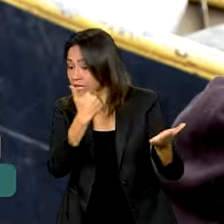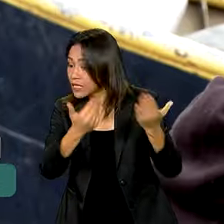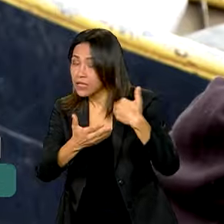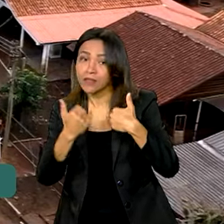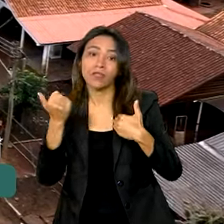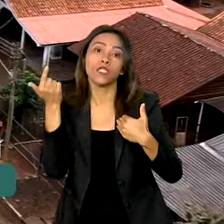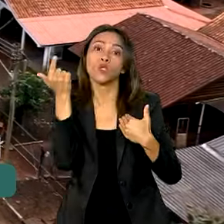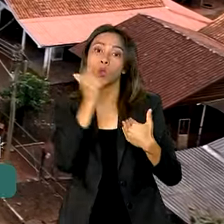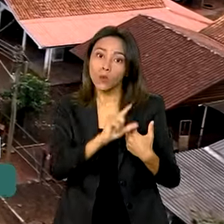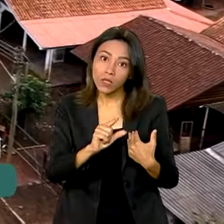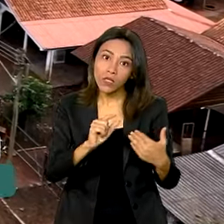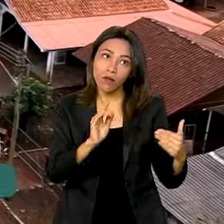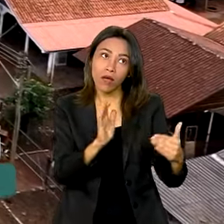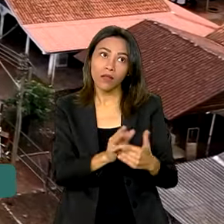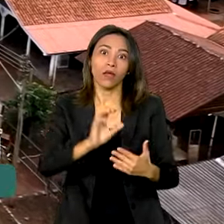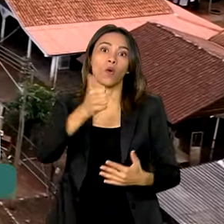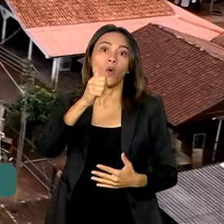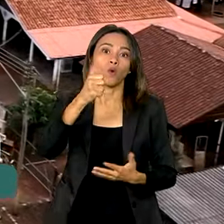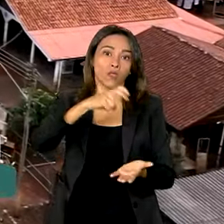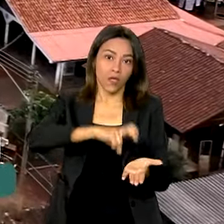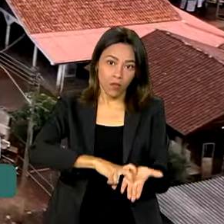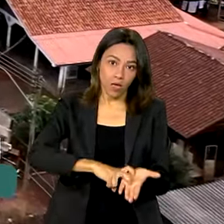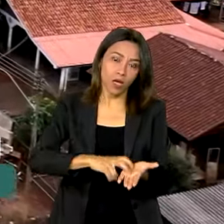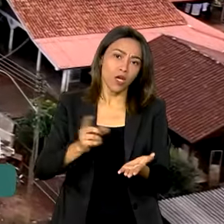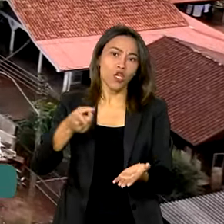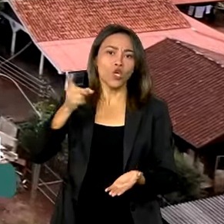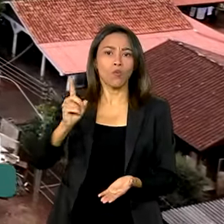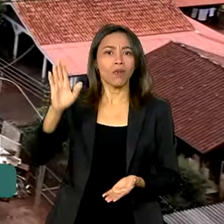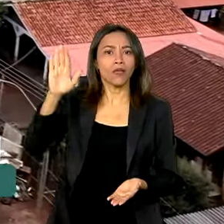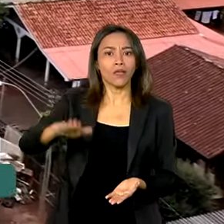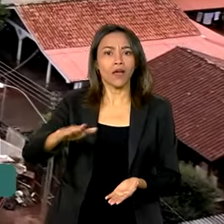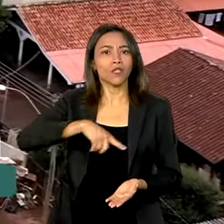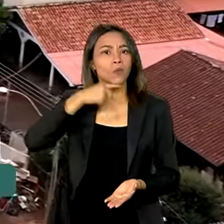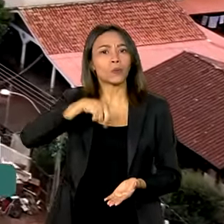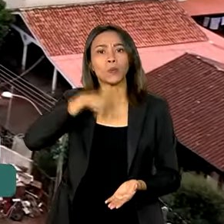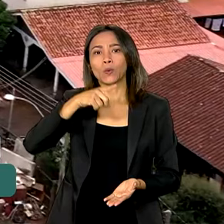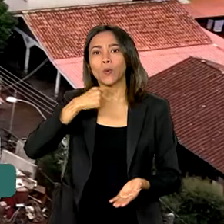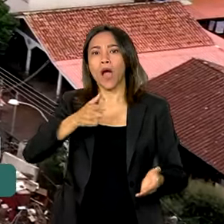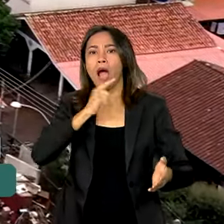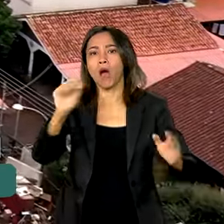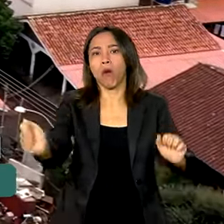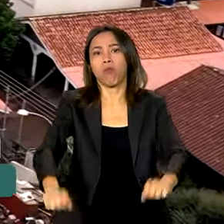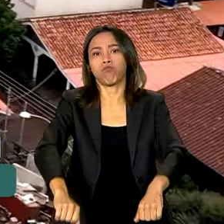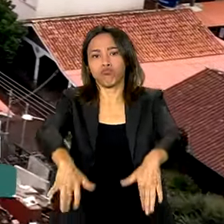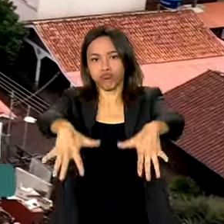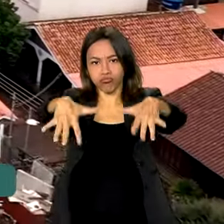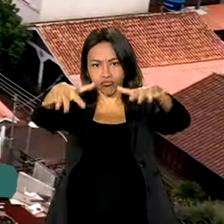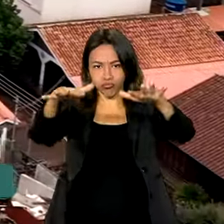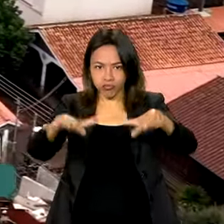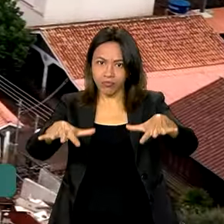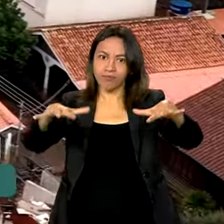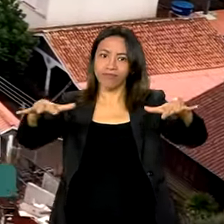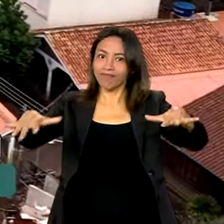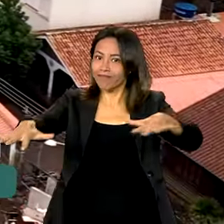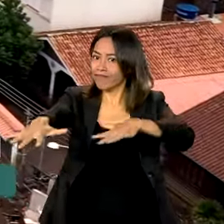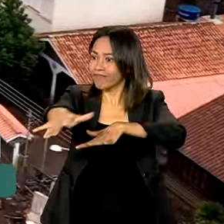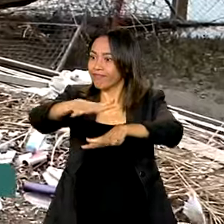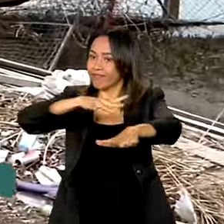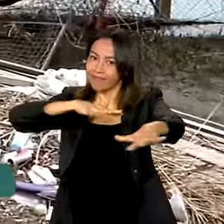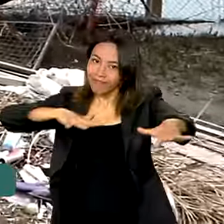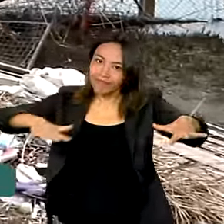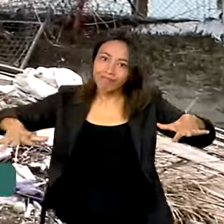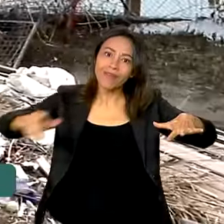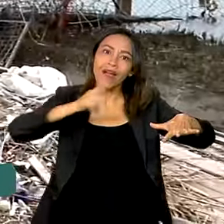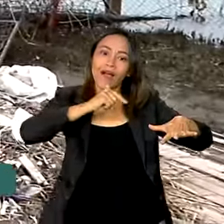sair até 11 horas da manhã, a 1 hora da tarde já não saía mais carro. Não tinha mais nada inteiro, né? As coisas se desmancharam, né?